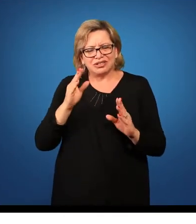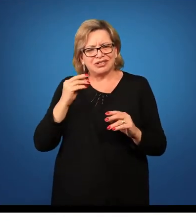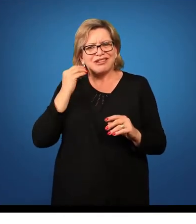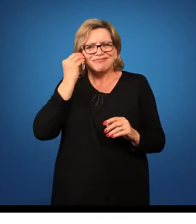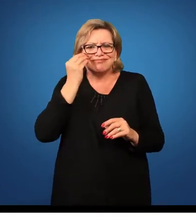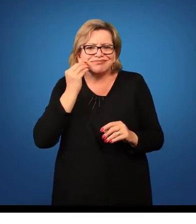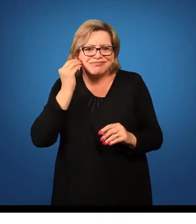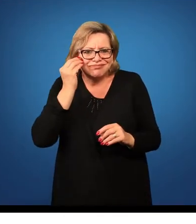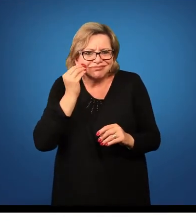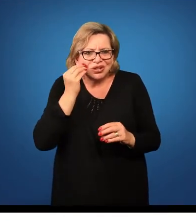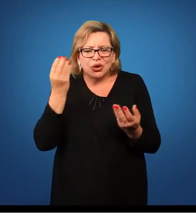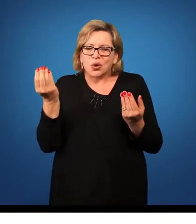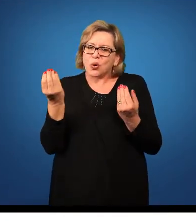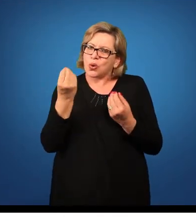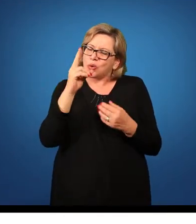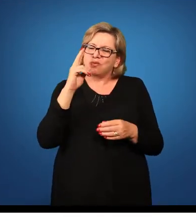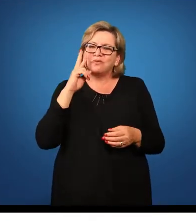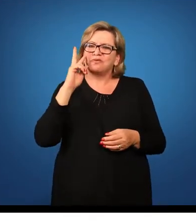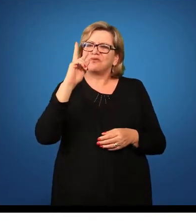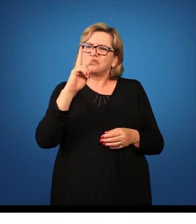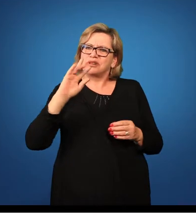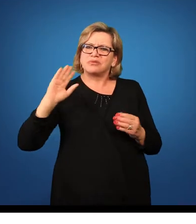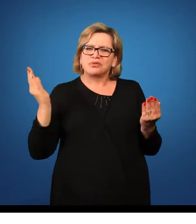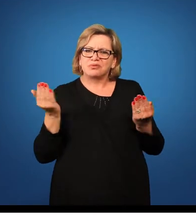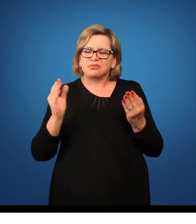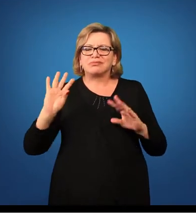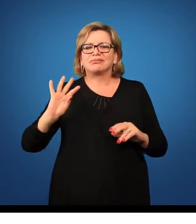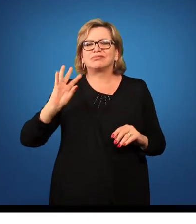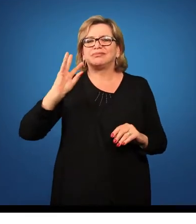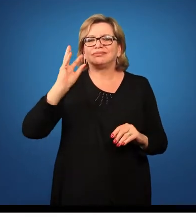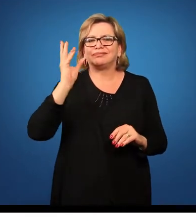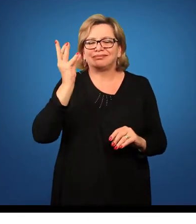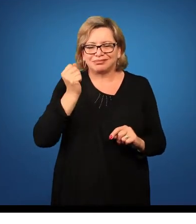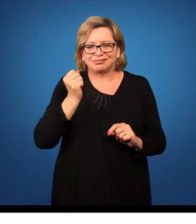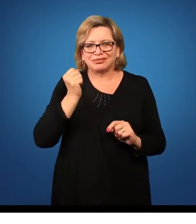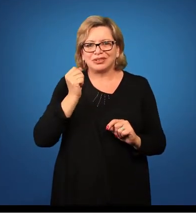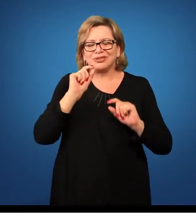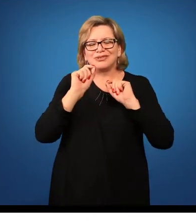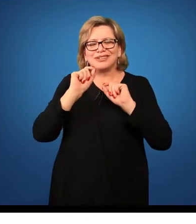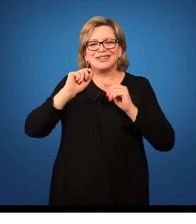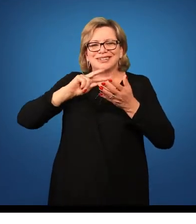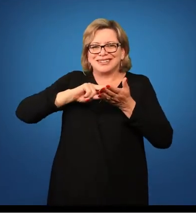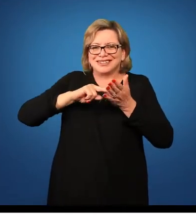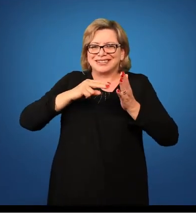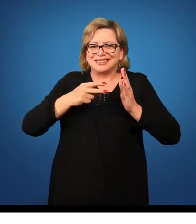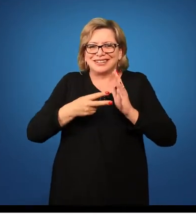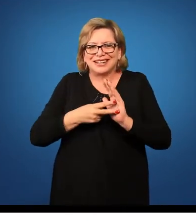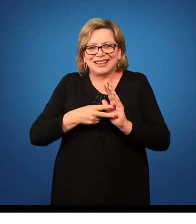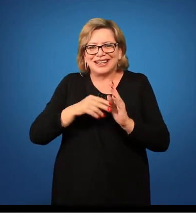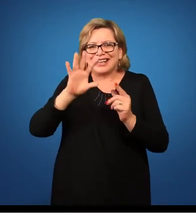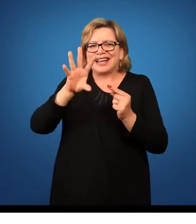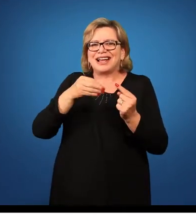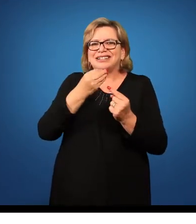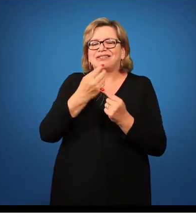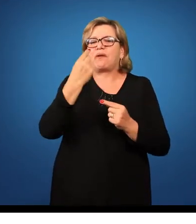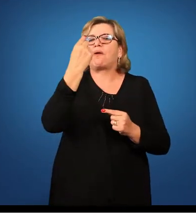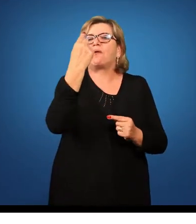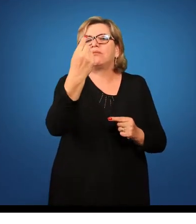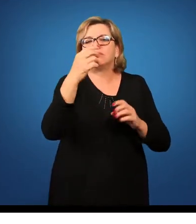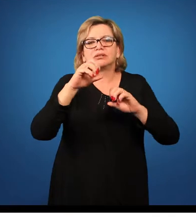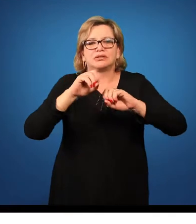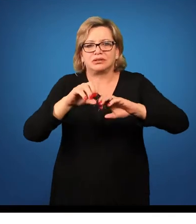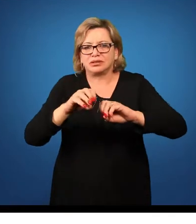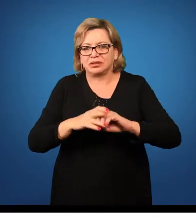passado ou que vemos ainda acontecer. Ou seja, onde a arte ainda é trabalhada só em uma linguagem